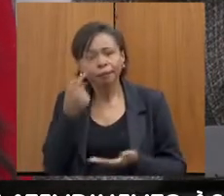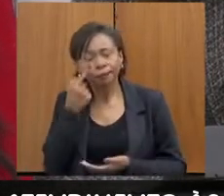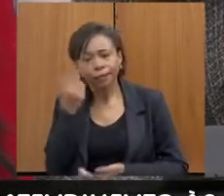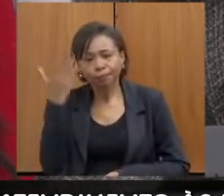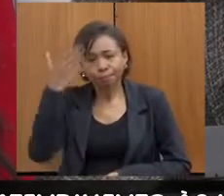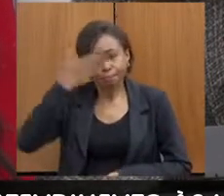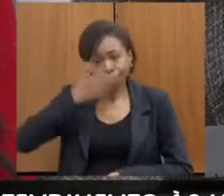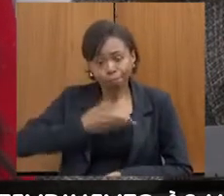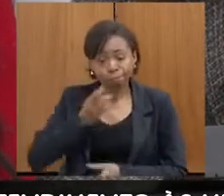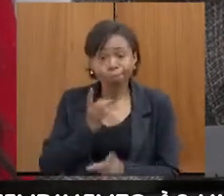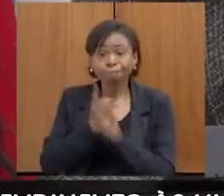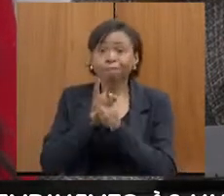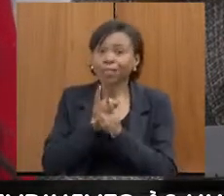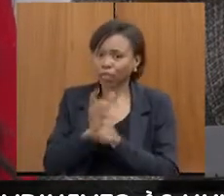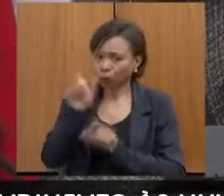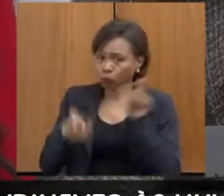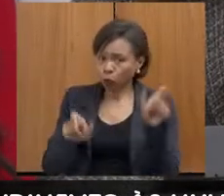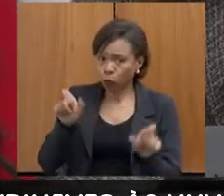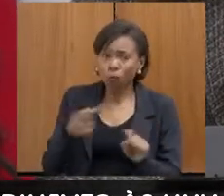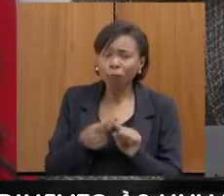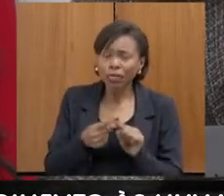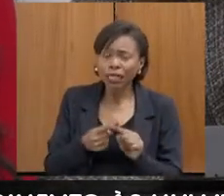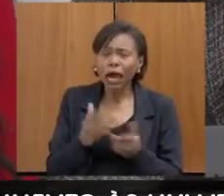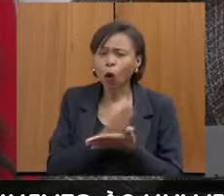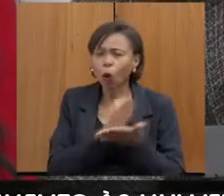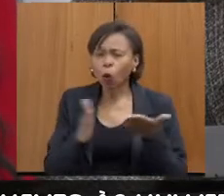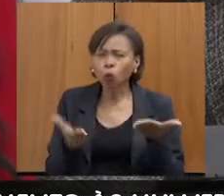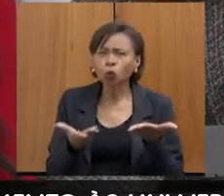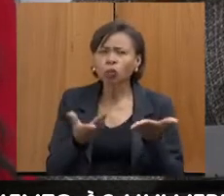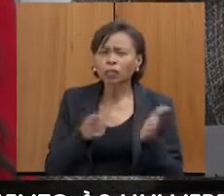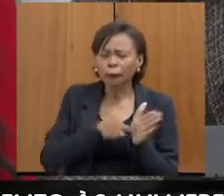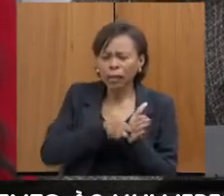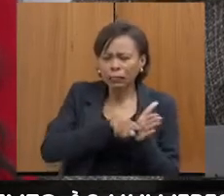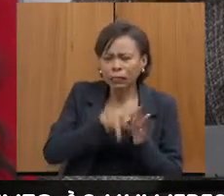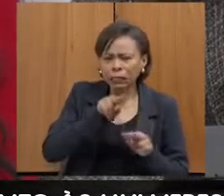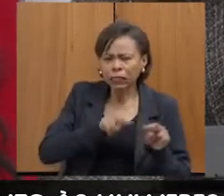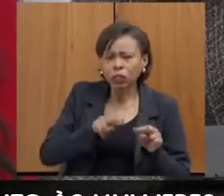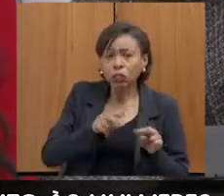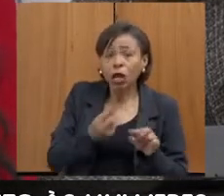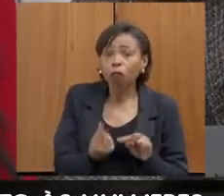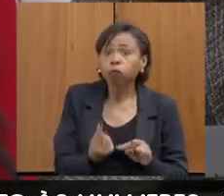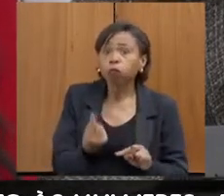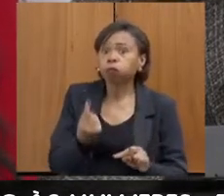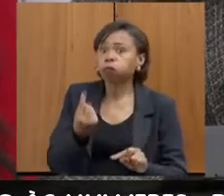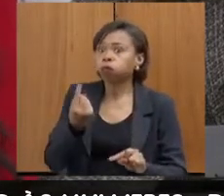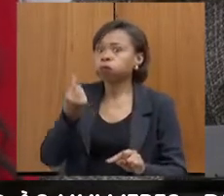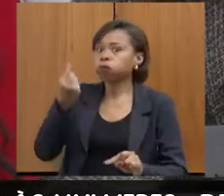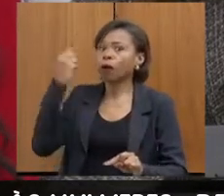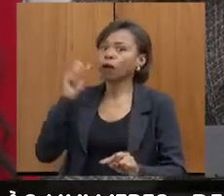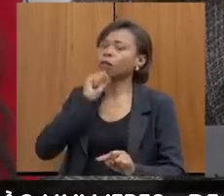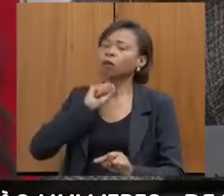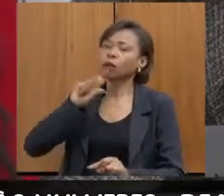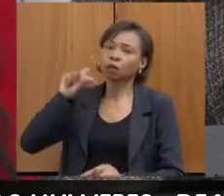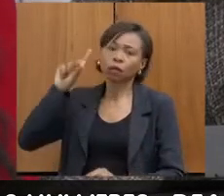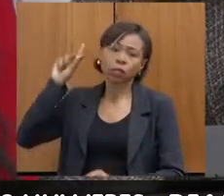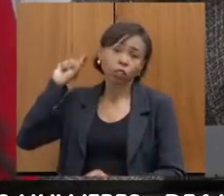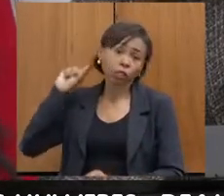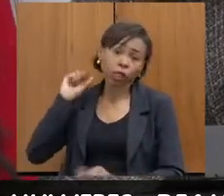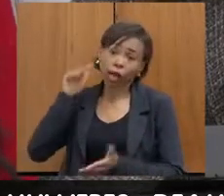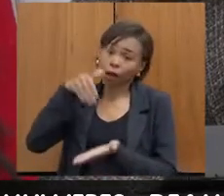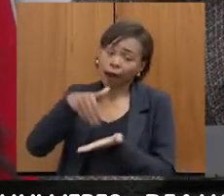pessoas, porque a gente tinha um inquérito lá muito antigo, de 2012, 2017, que estava assim, a gente não consegue mais, infelizmente,